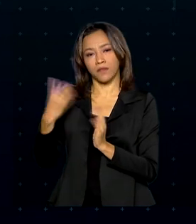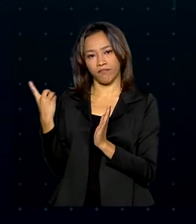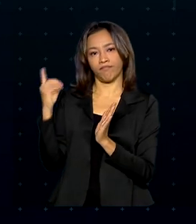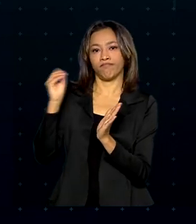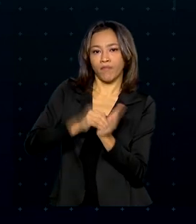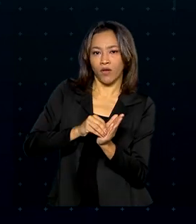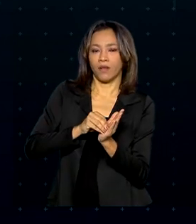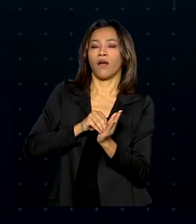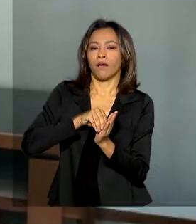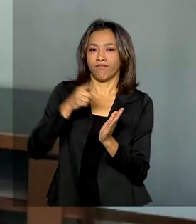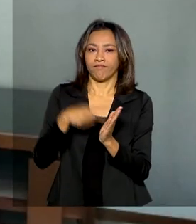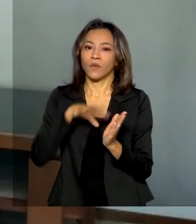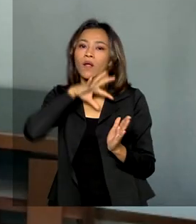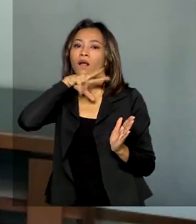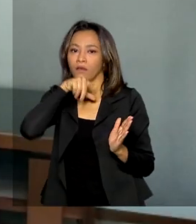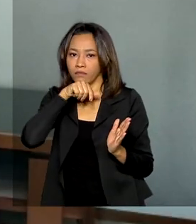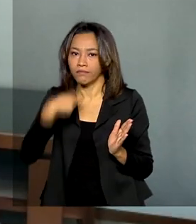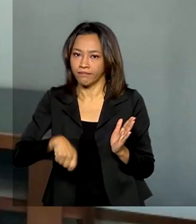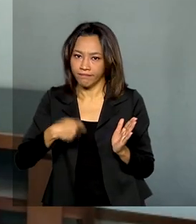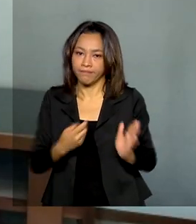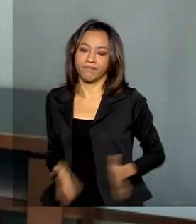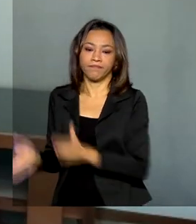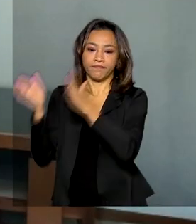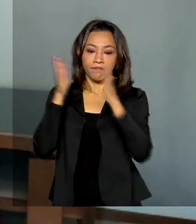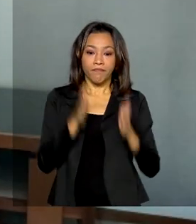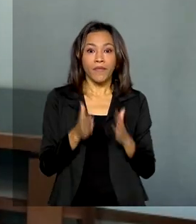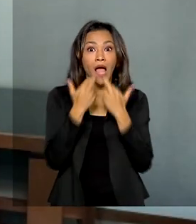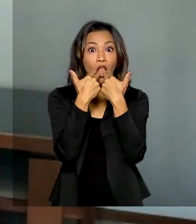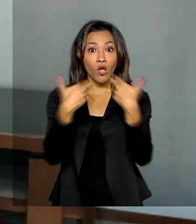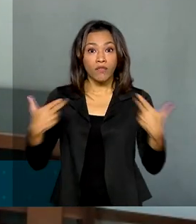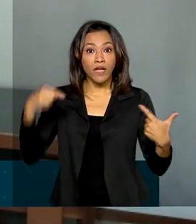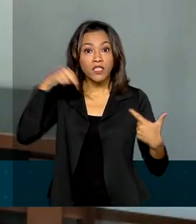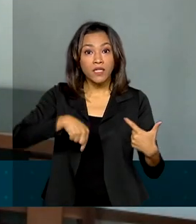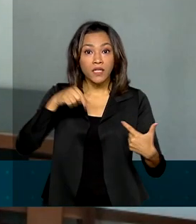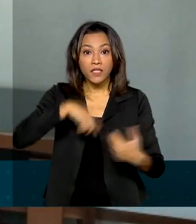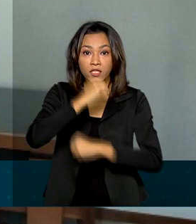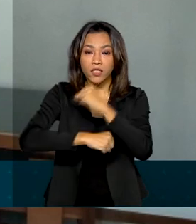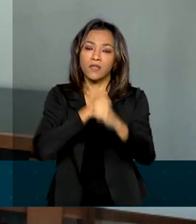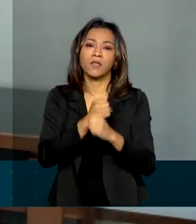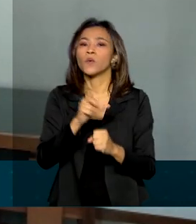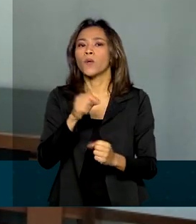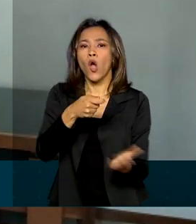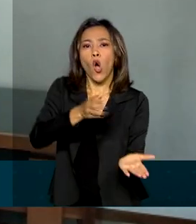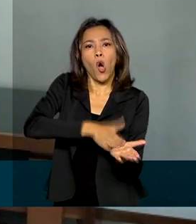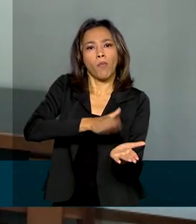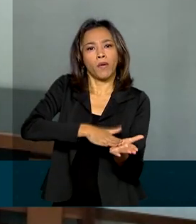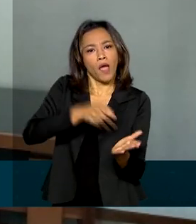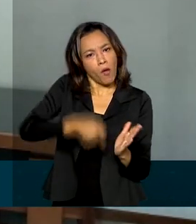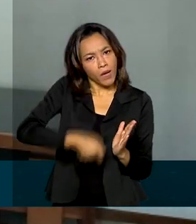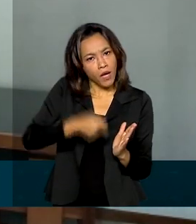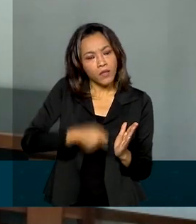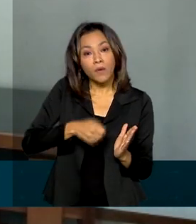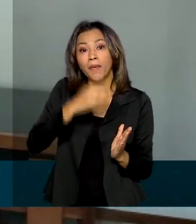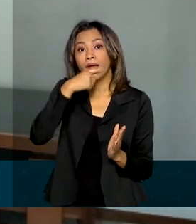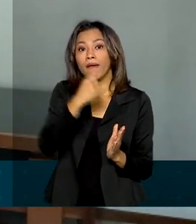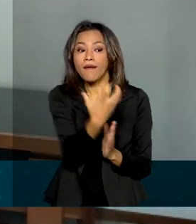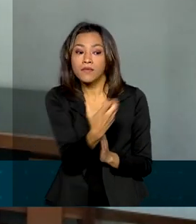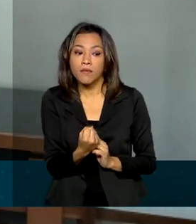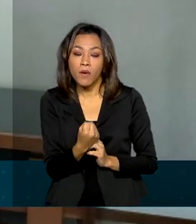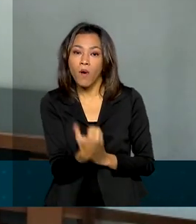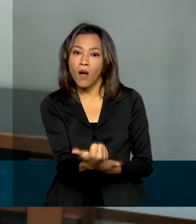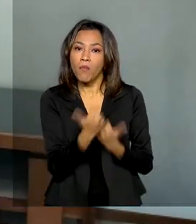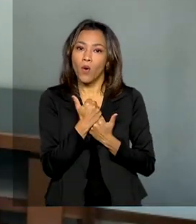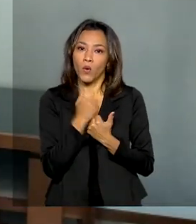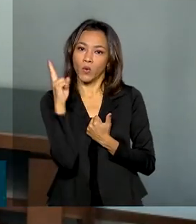declarar no Imposto de Renda. A novidade deste ano é a obrigatoriedade da declaração para quem recebeu o auxílio emergencial